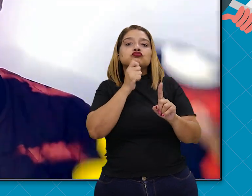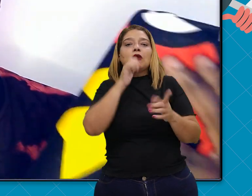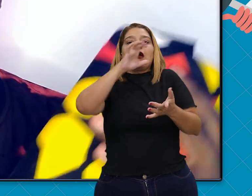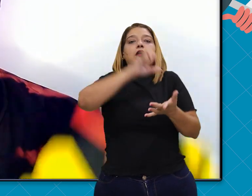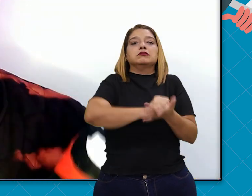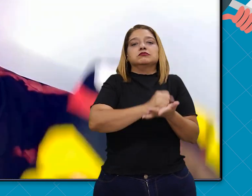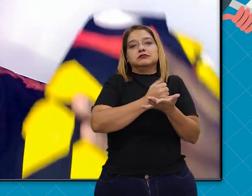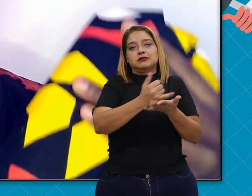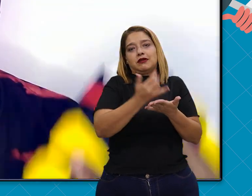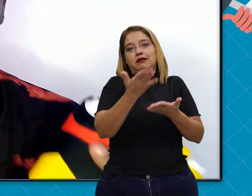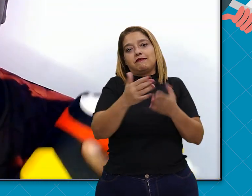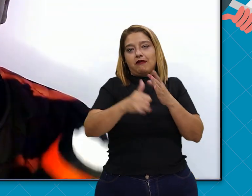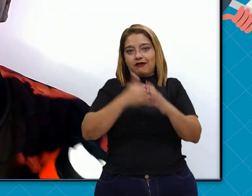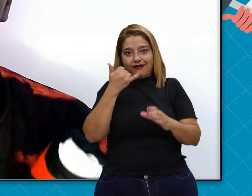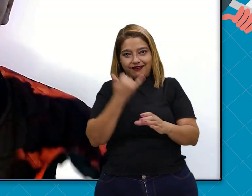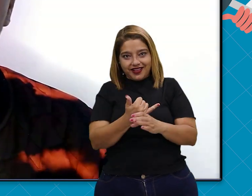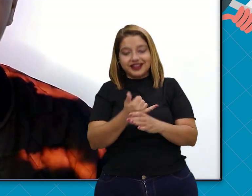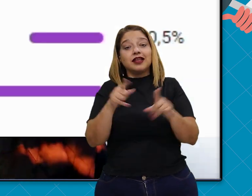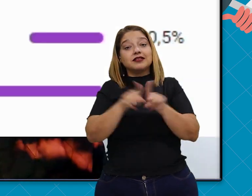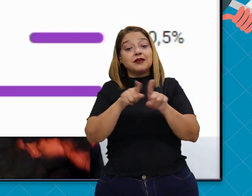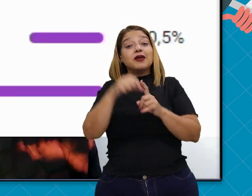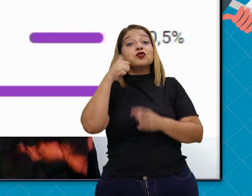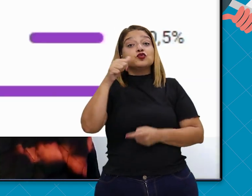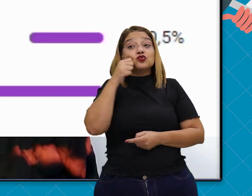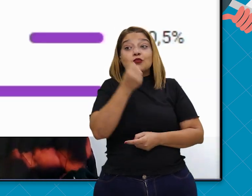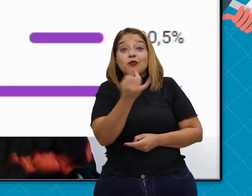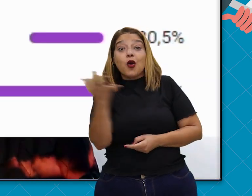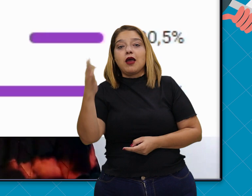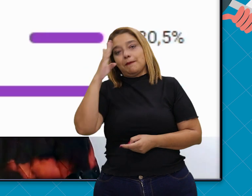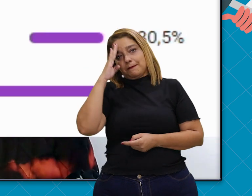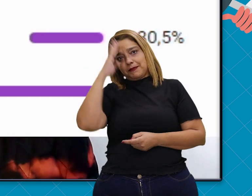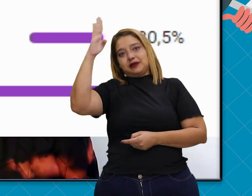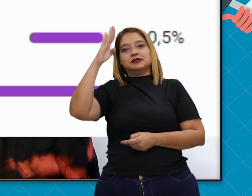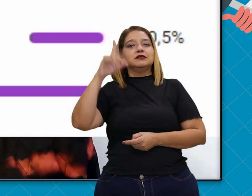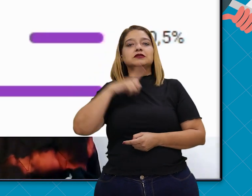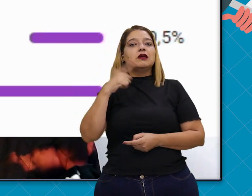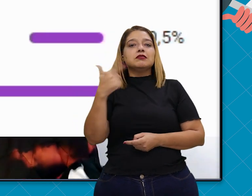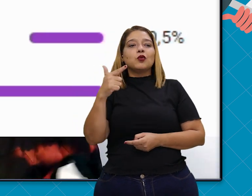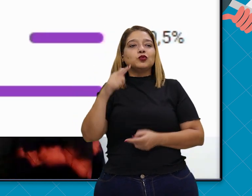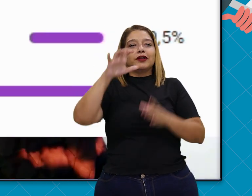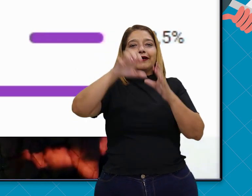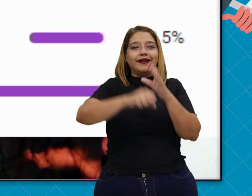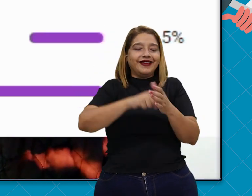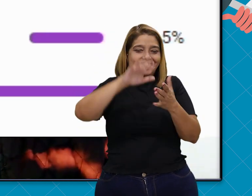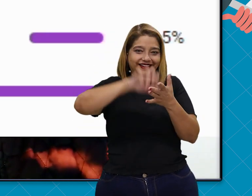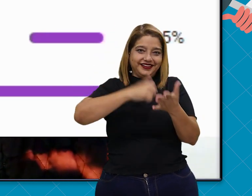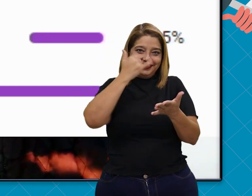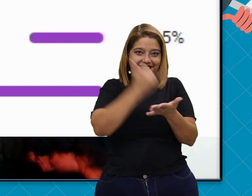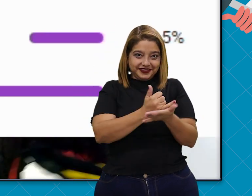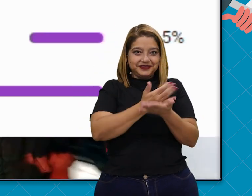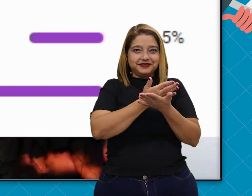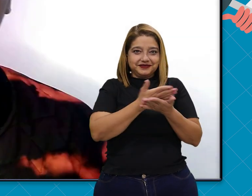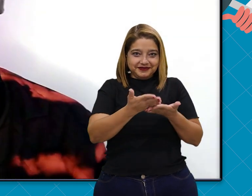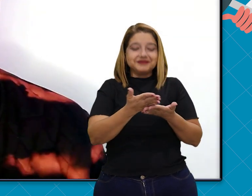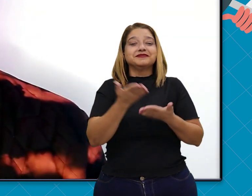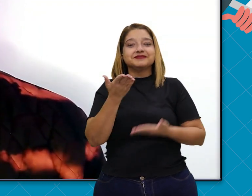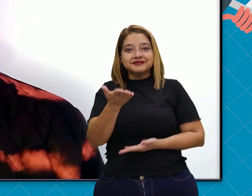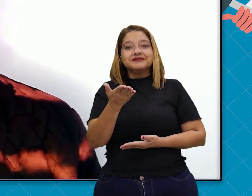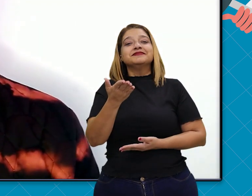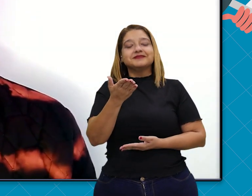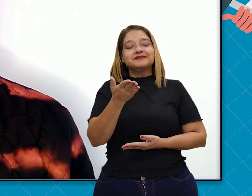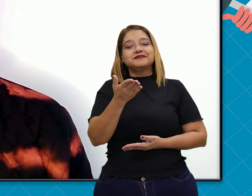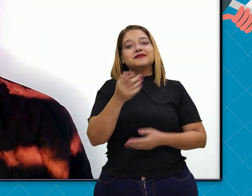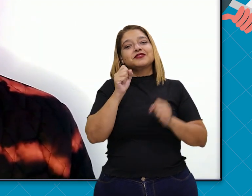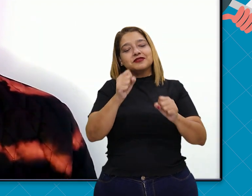inscreve no nosso canal. E também as mulheres. Principalmente as mulheres não são inscritas no nosso canal. Então, já se inscreve aí.